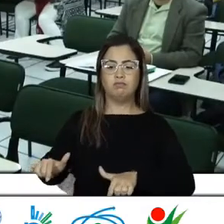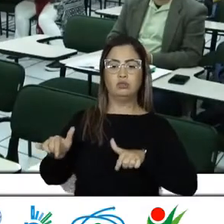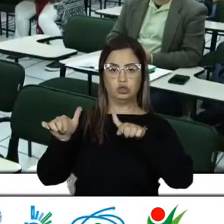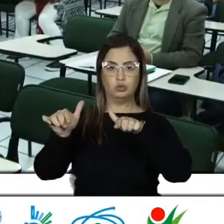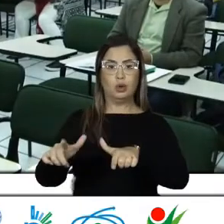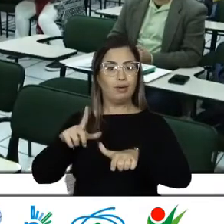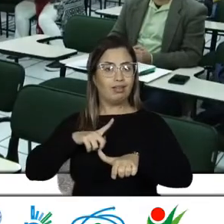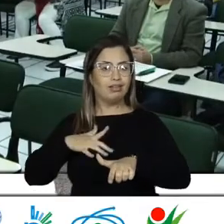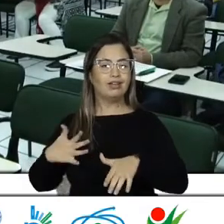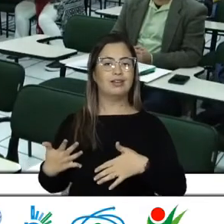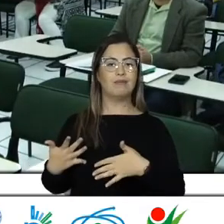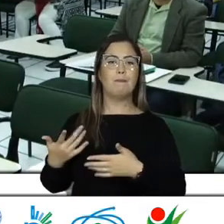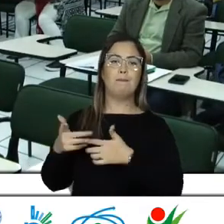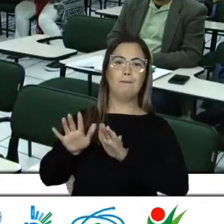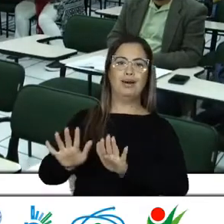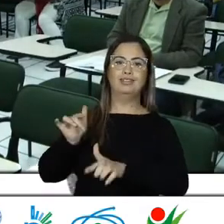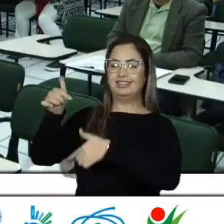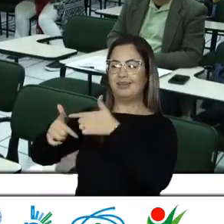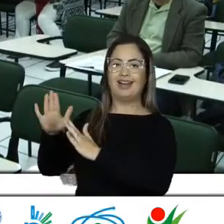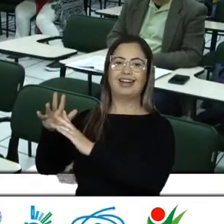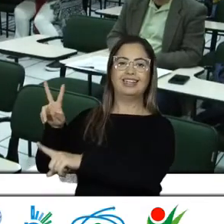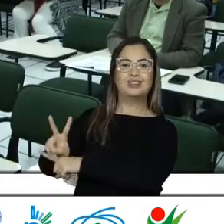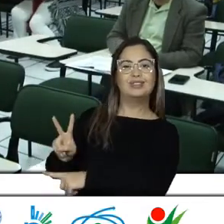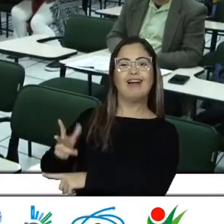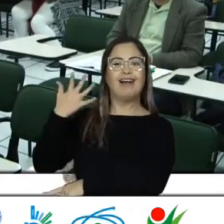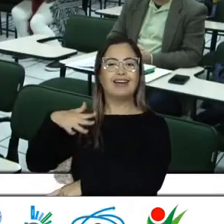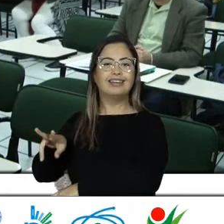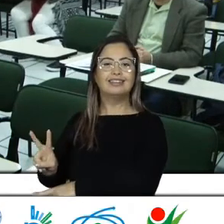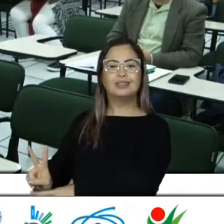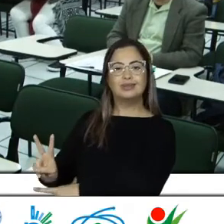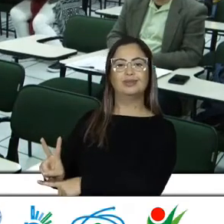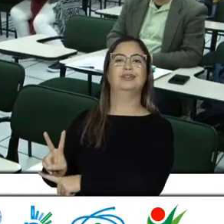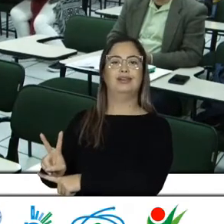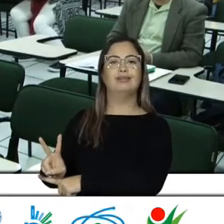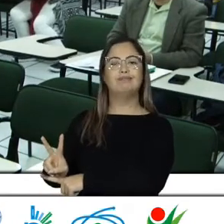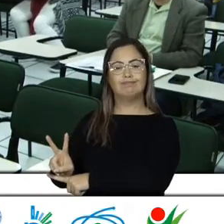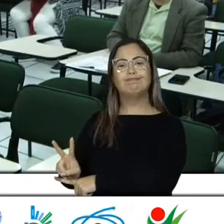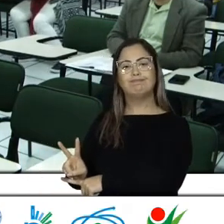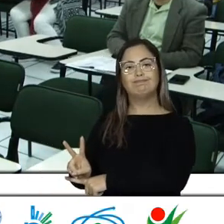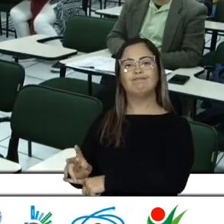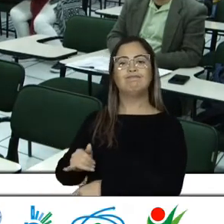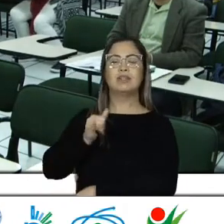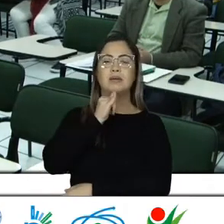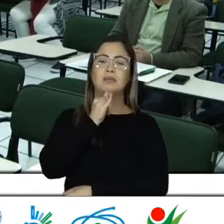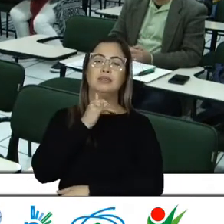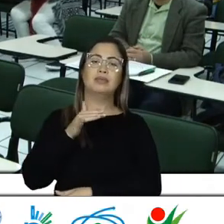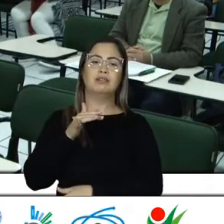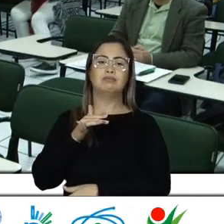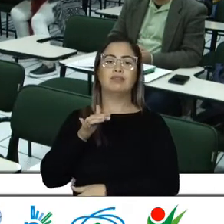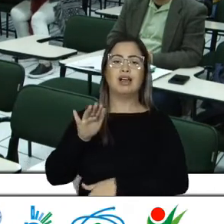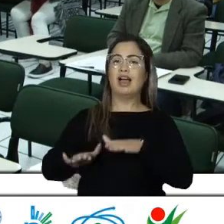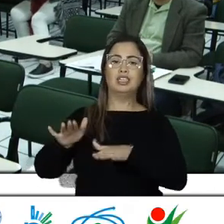Ou nos cuidados Ou na faxina Porque são empregos Que Nas redes Muitas vezes Estão mais